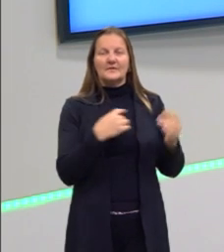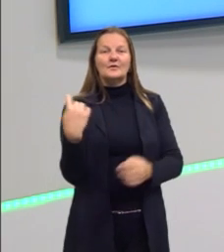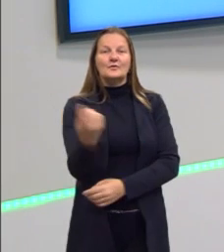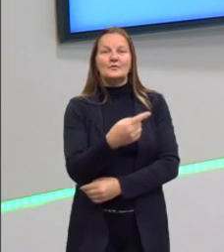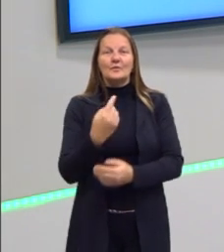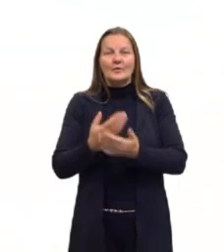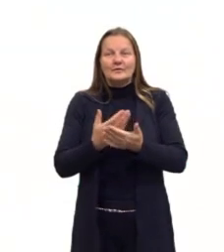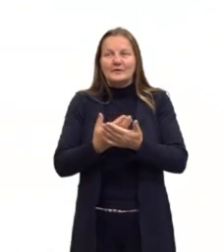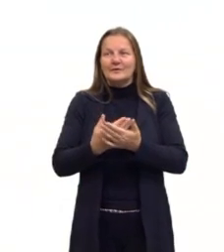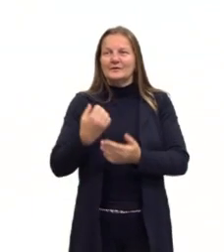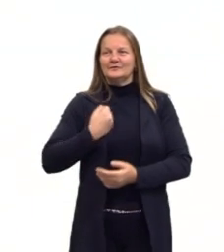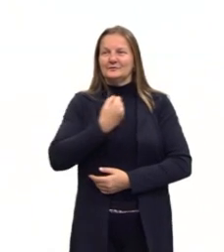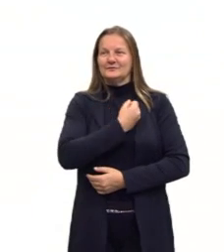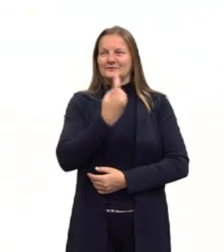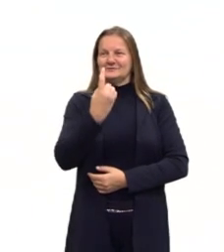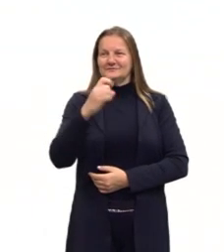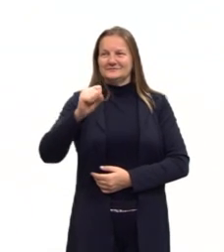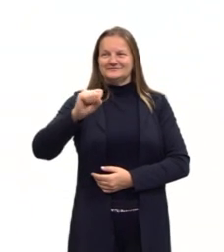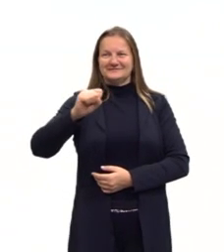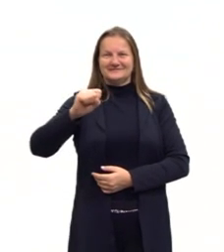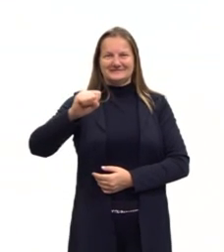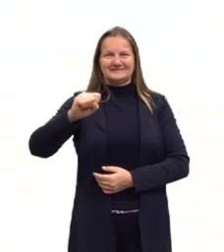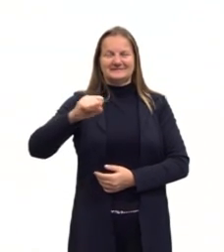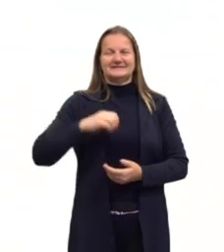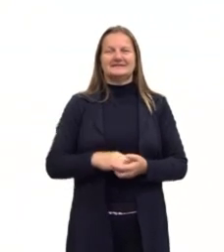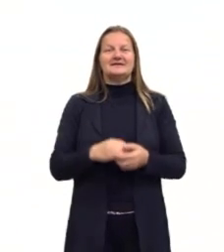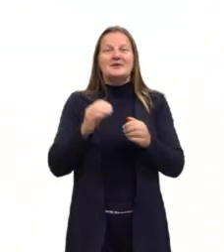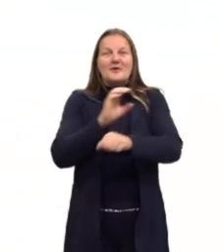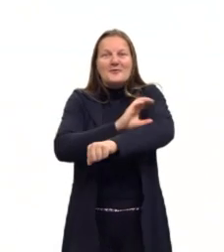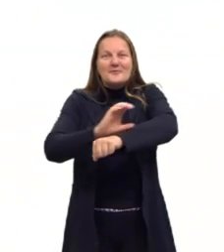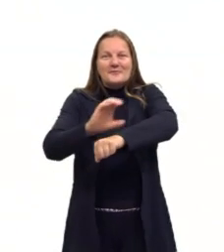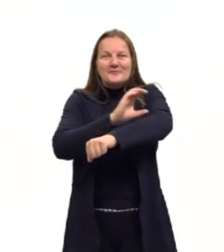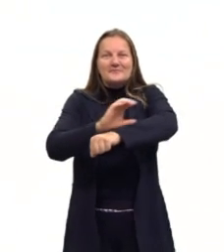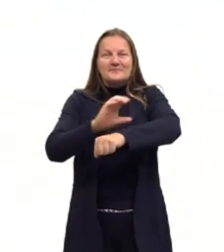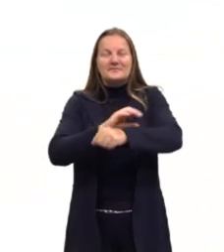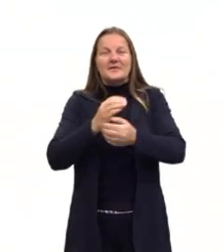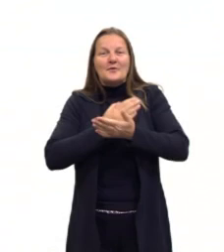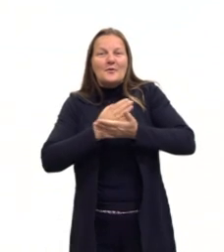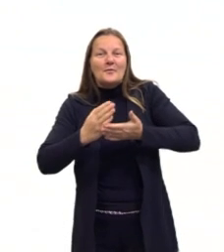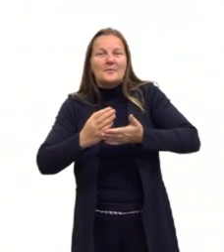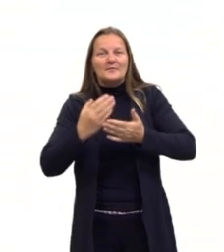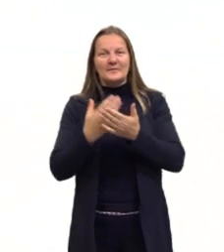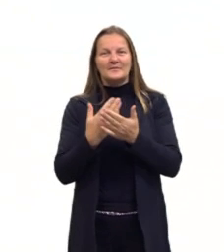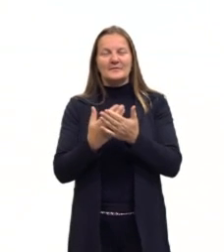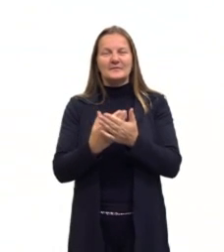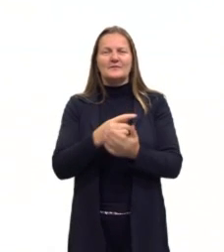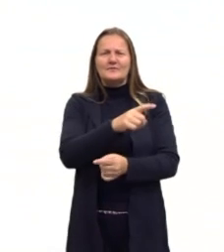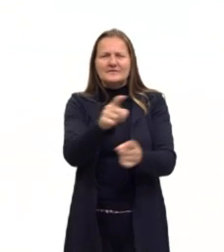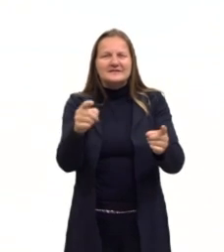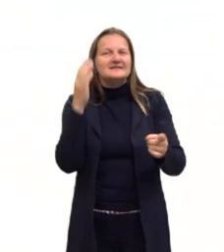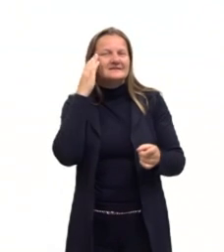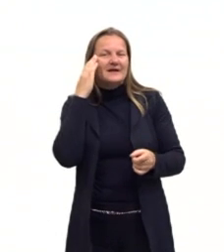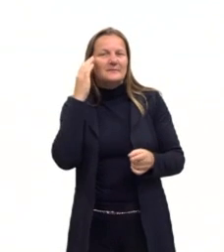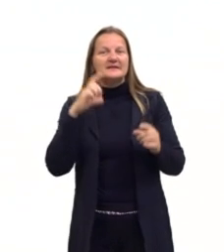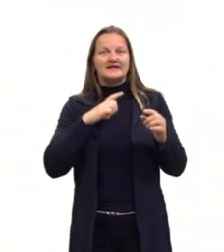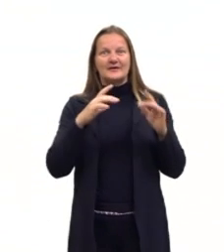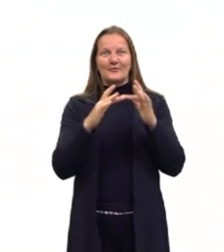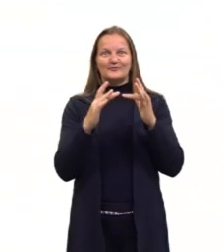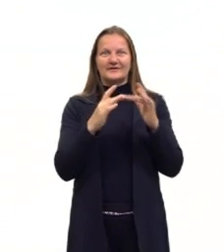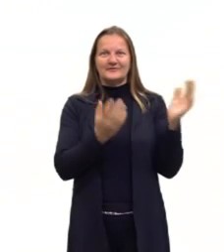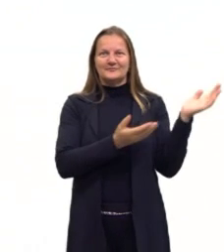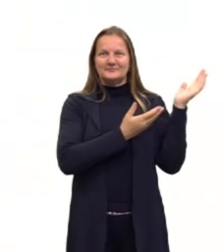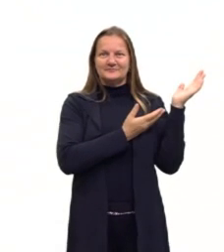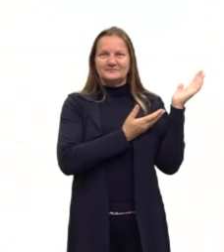estamos na aula 18 do nosso curso, tá, gurizada? E todo início de aula, vocês já sabem que nós temos lá, então,